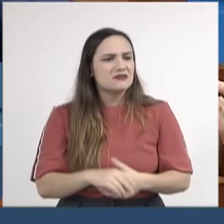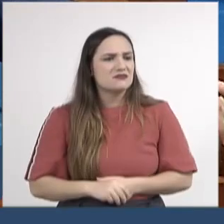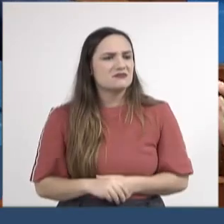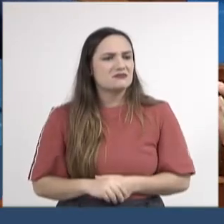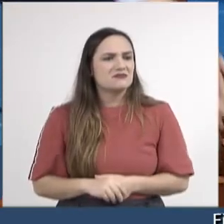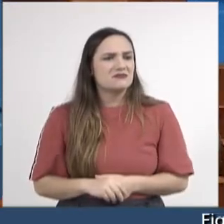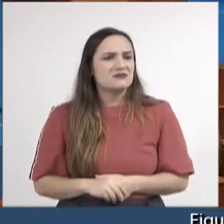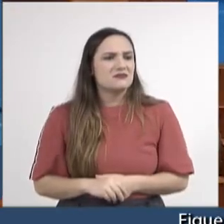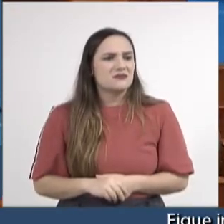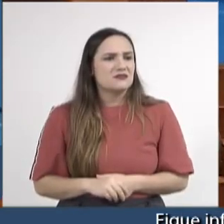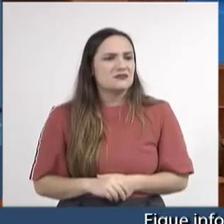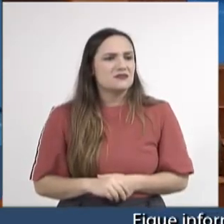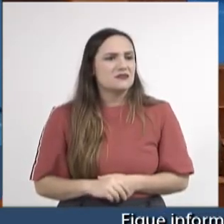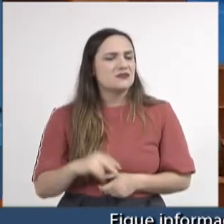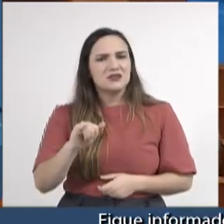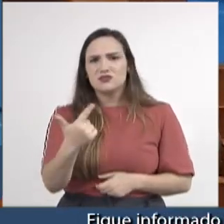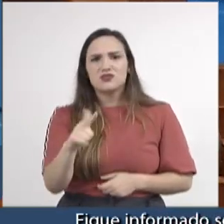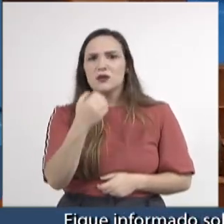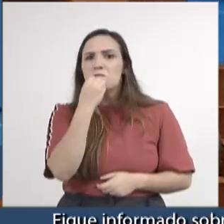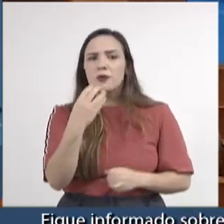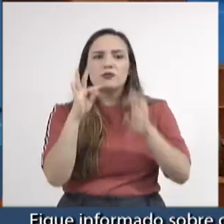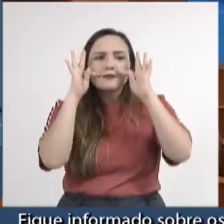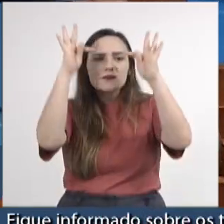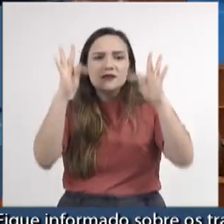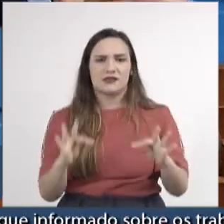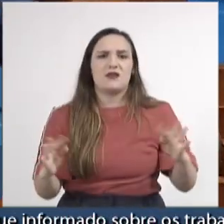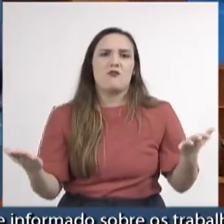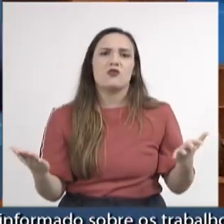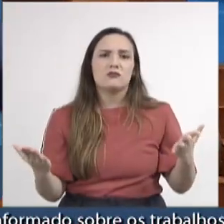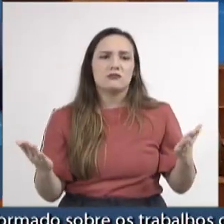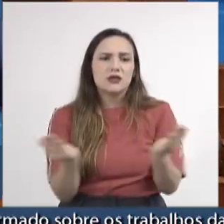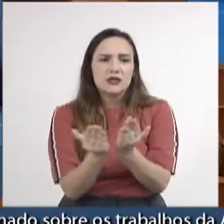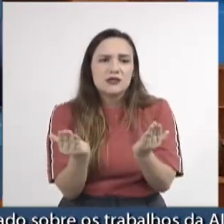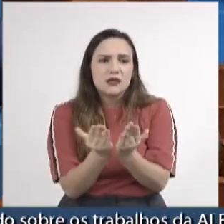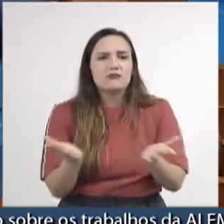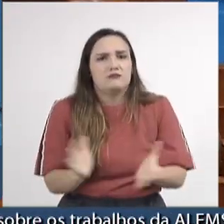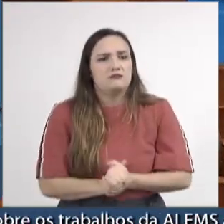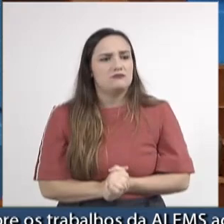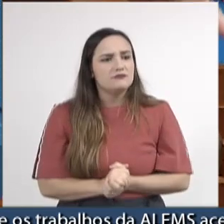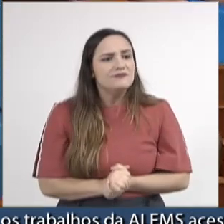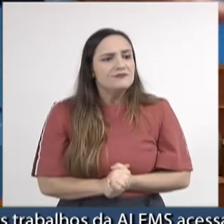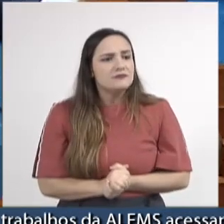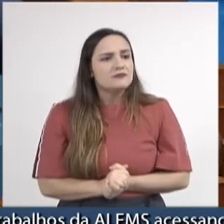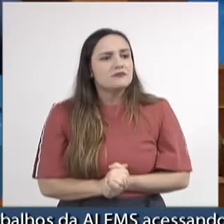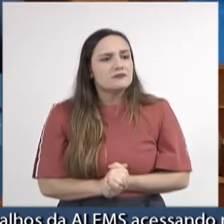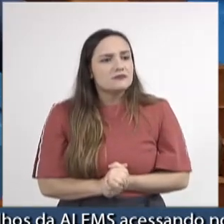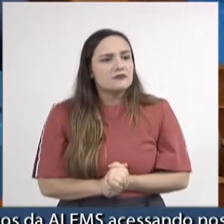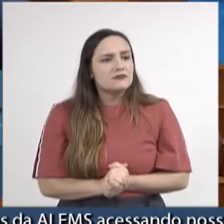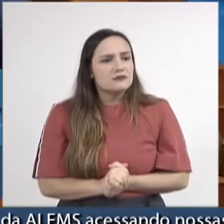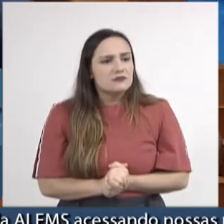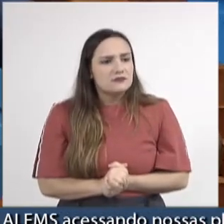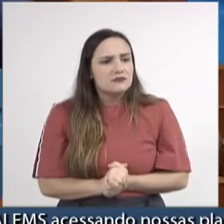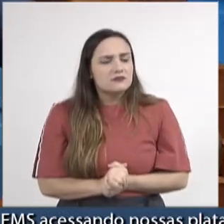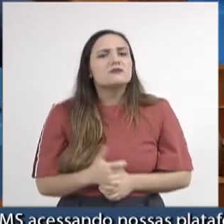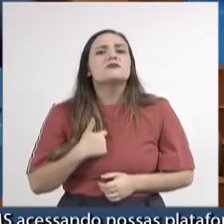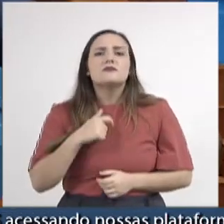eles não deram testemunho de cristãos e eu vou continuar